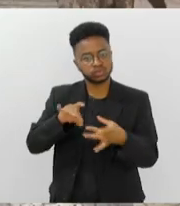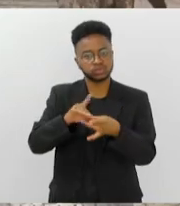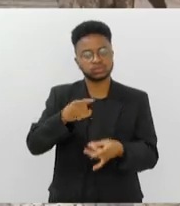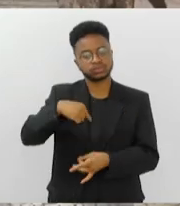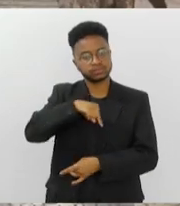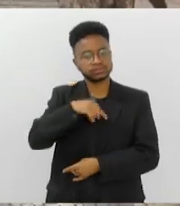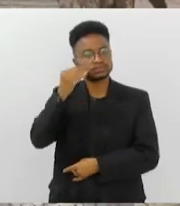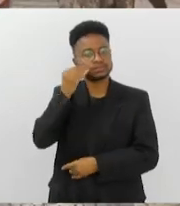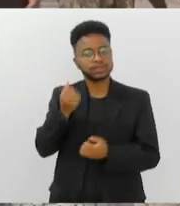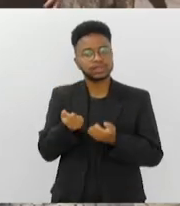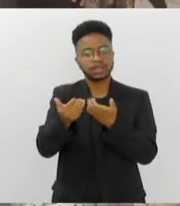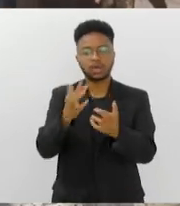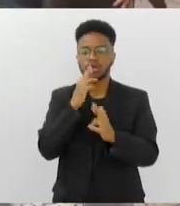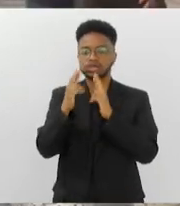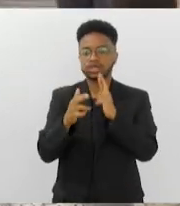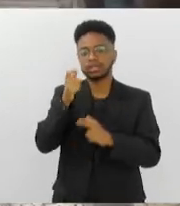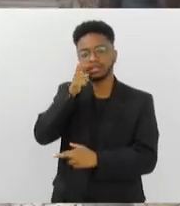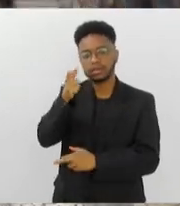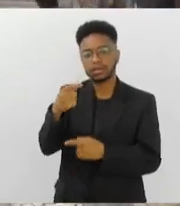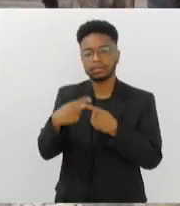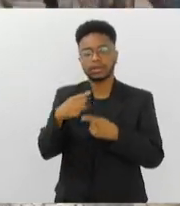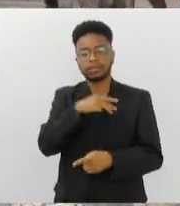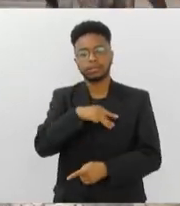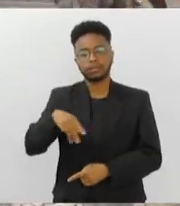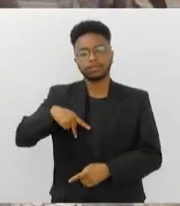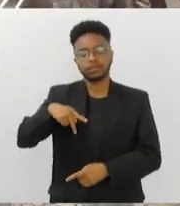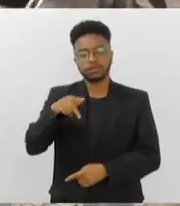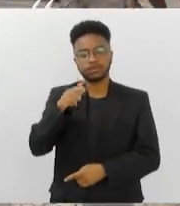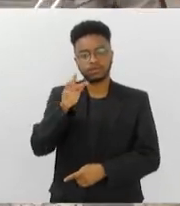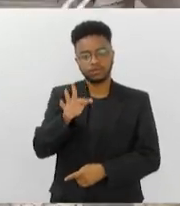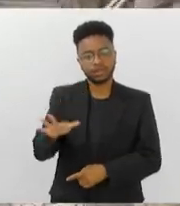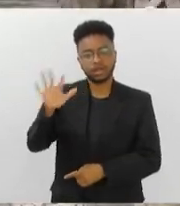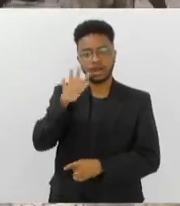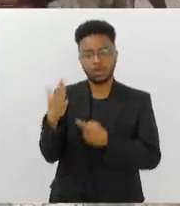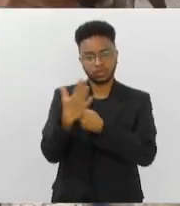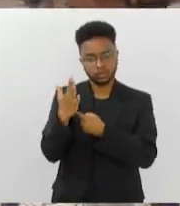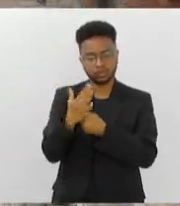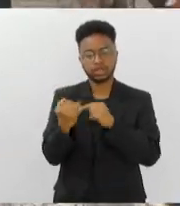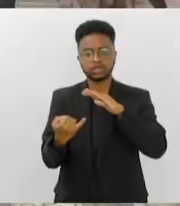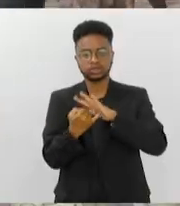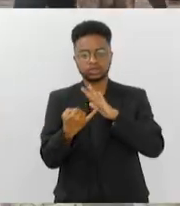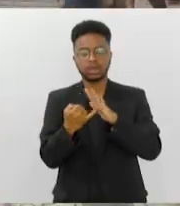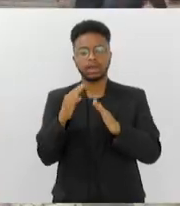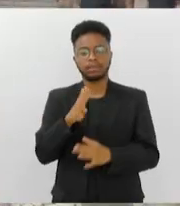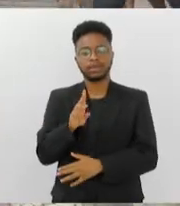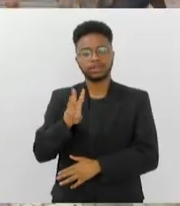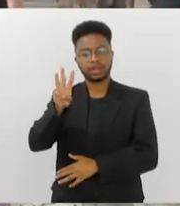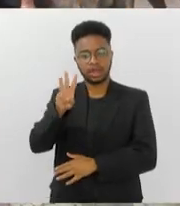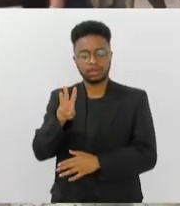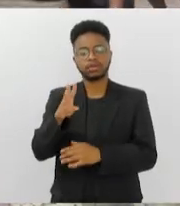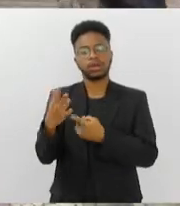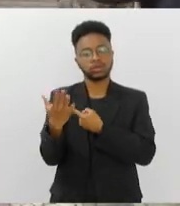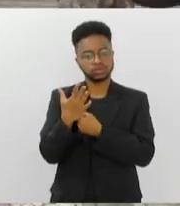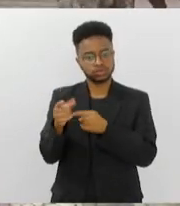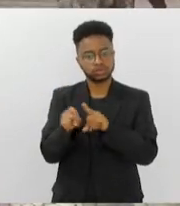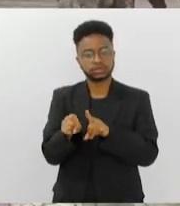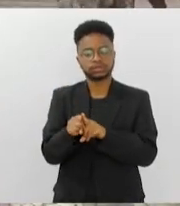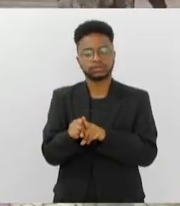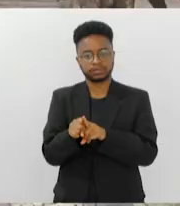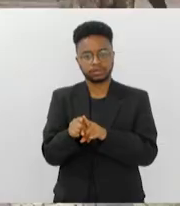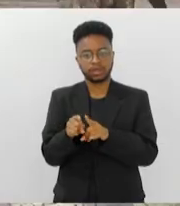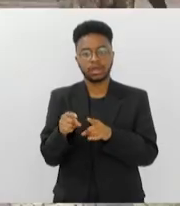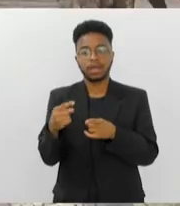desse resultado tão interessante. O Ministério Público Federal foi um parceiro que ajudou. O Instituto BW, que é um CRAIS, que é um Centro de Reabilitação de Animais